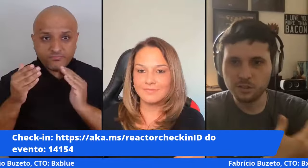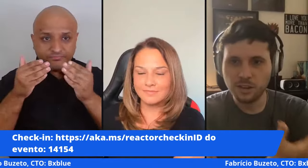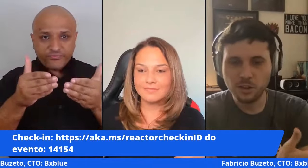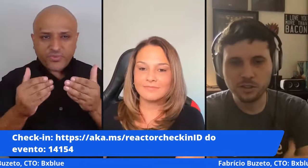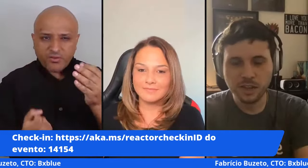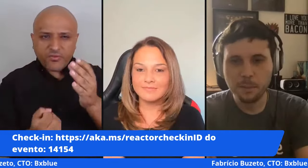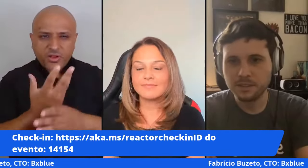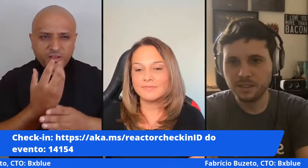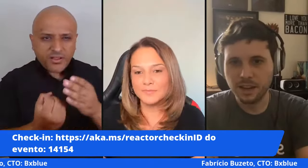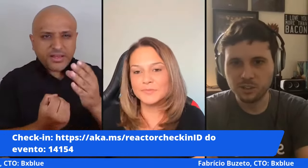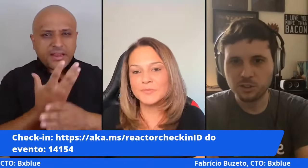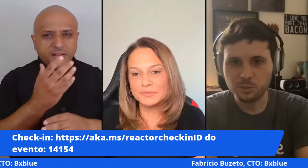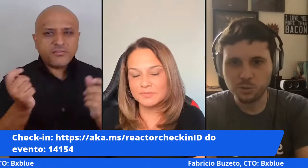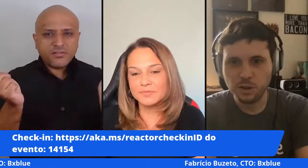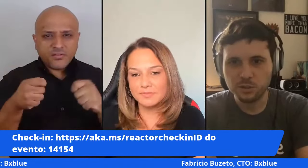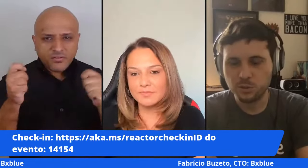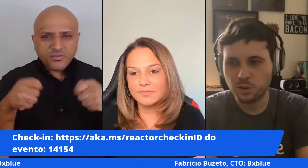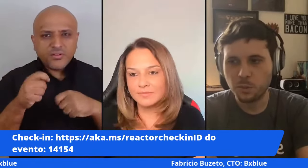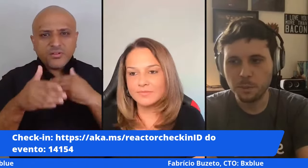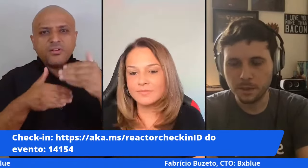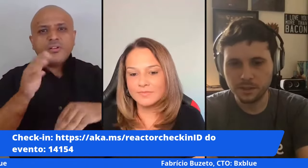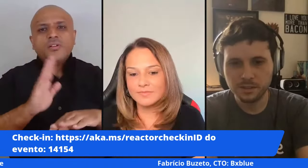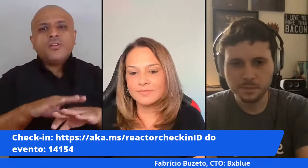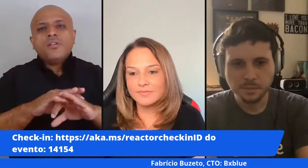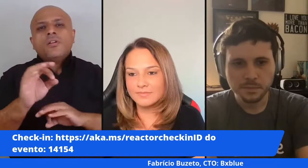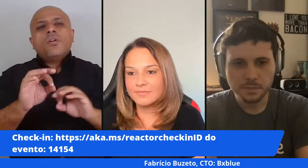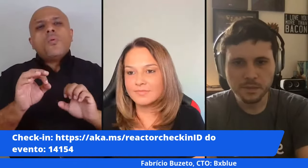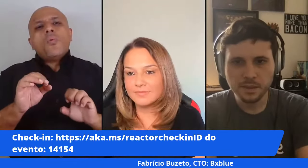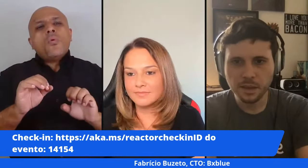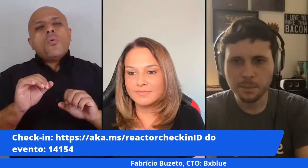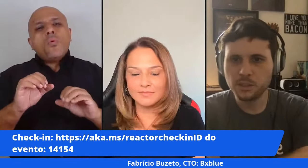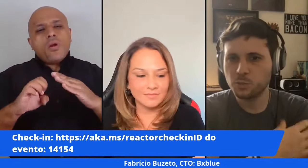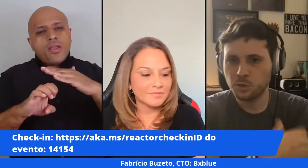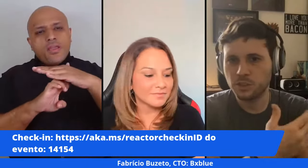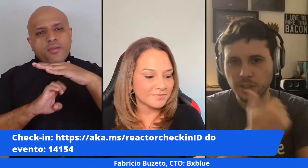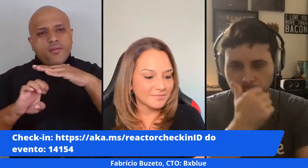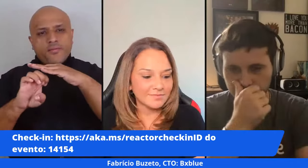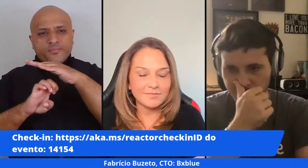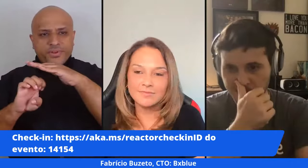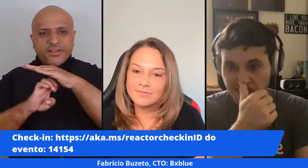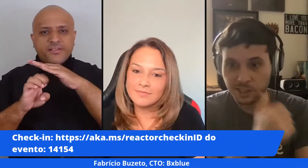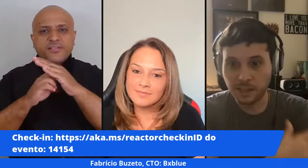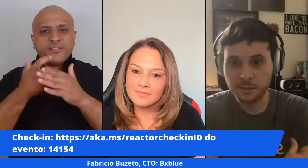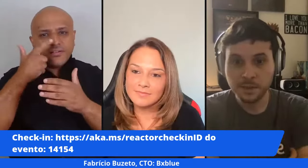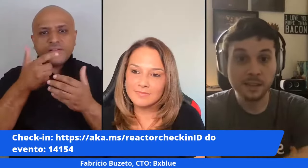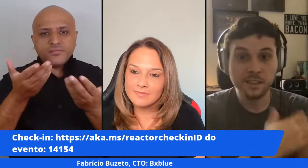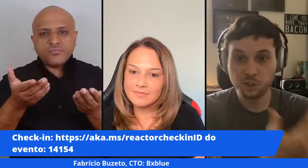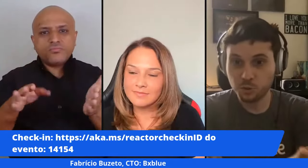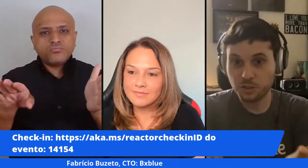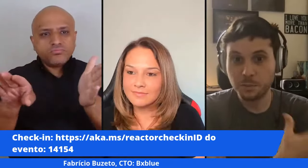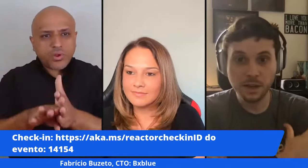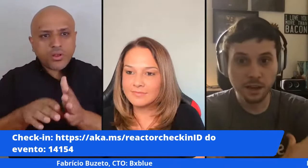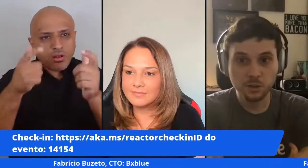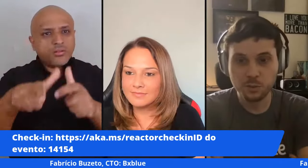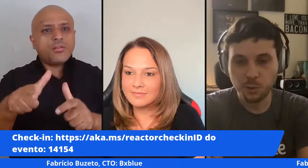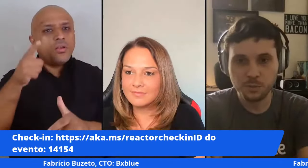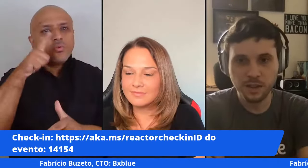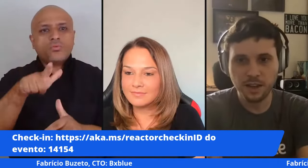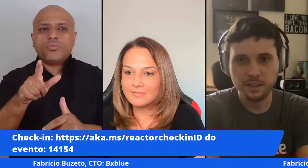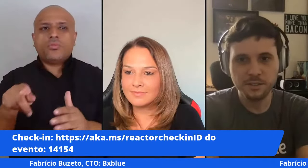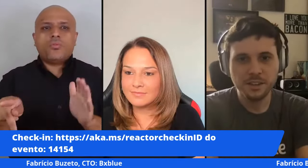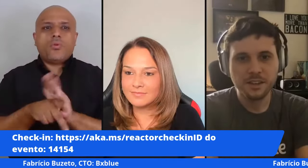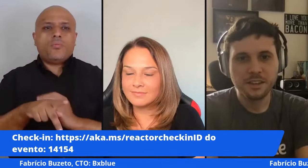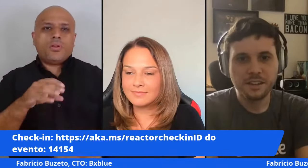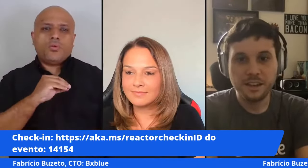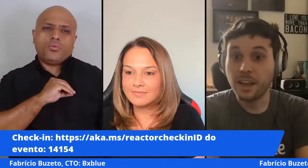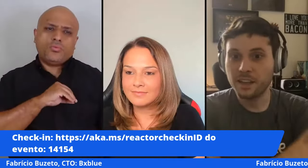criando nossa capacidade nossa musculatura como empresa para a gente poder chegar onde a gente queria chegar até a gente conseguir bancar o nosso próprio